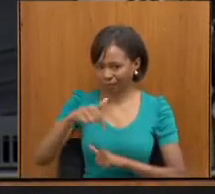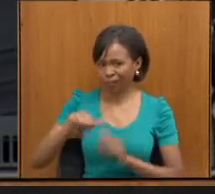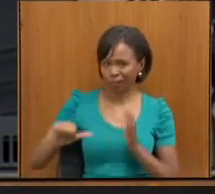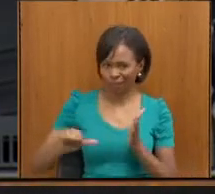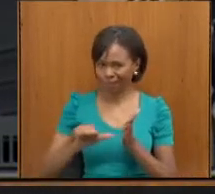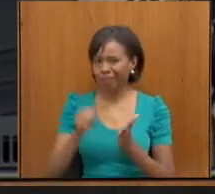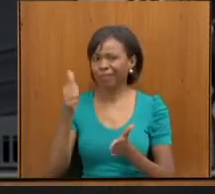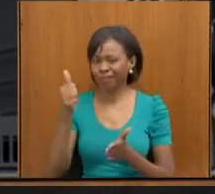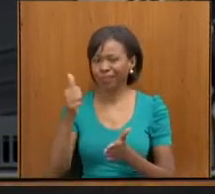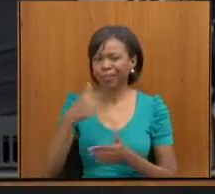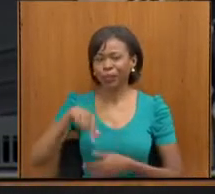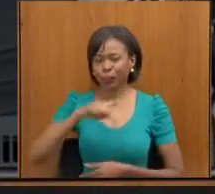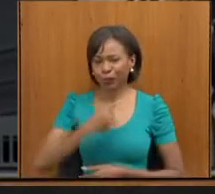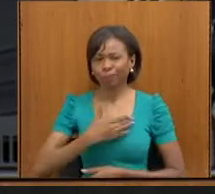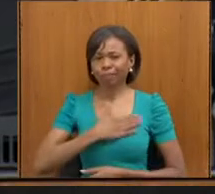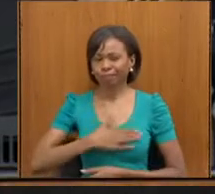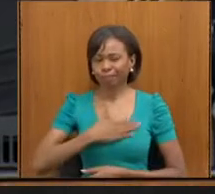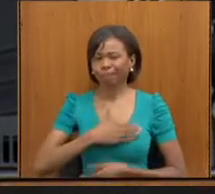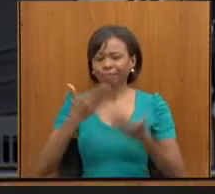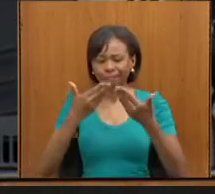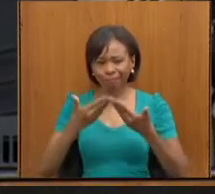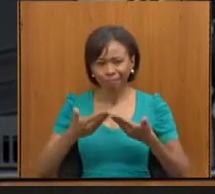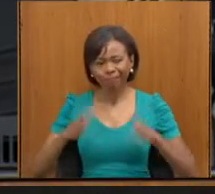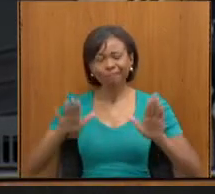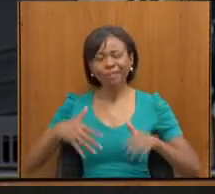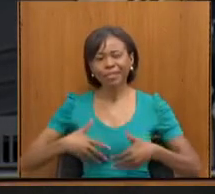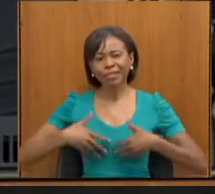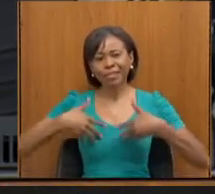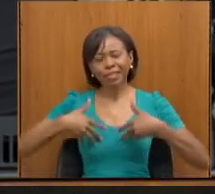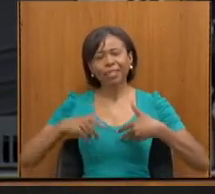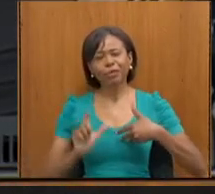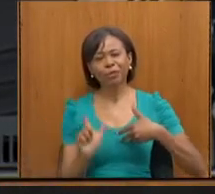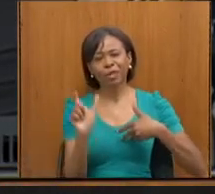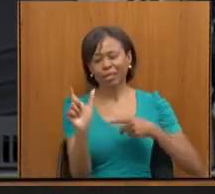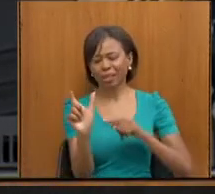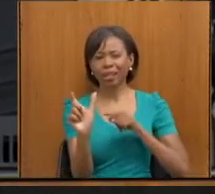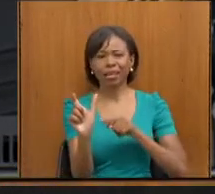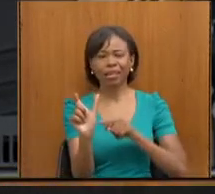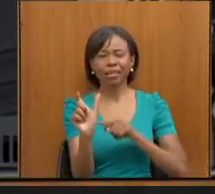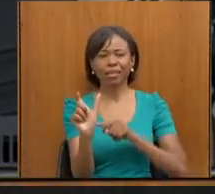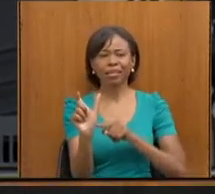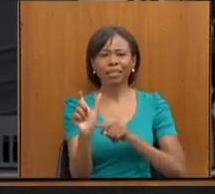teremos o prazer de lançar, honra de lançar a carteira CIPTEA.